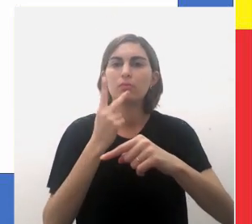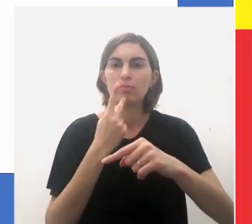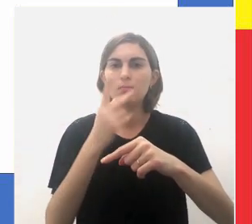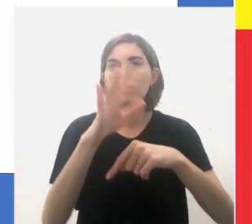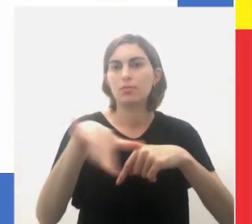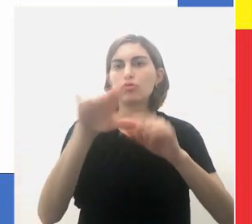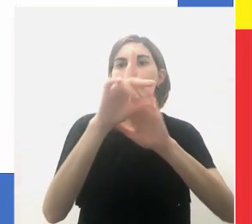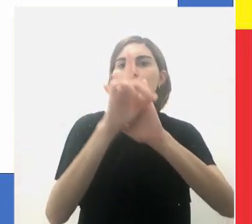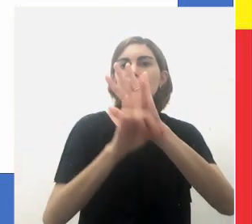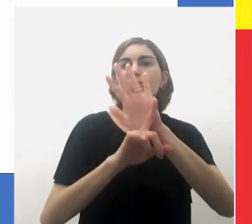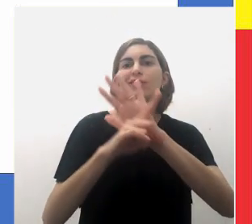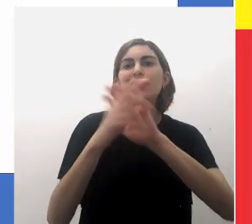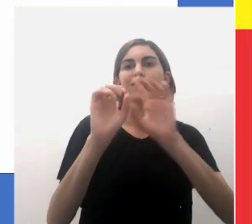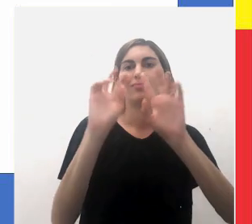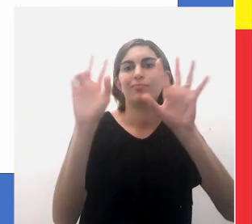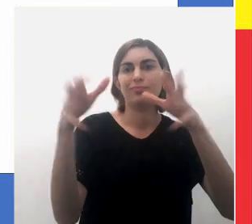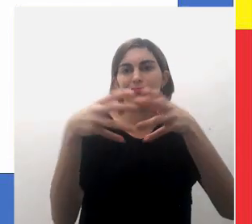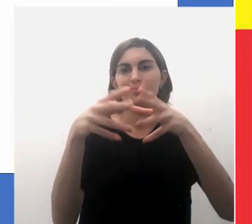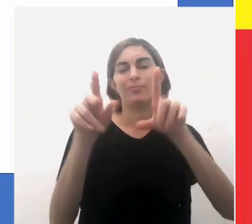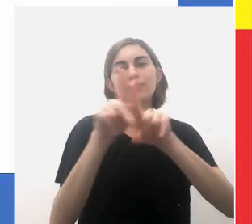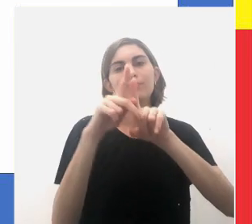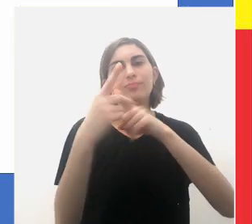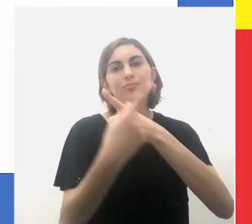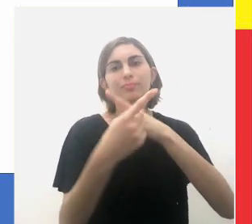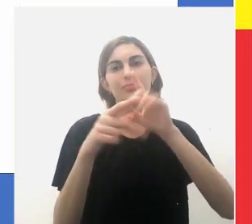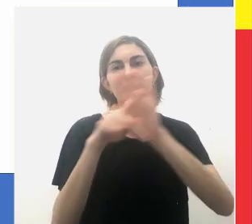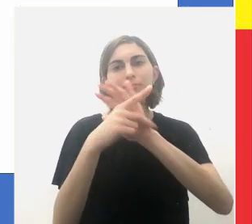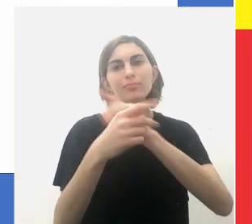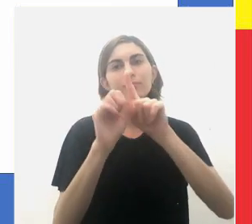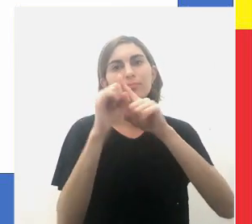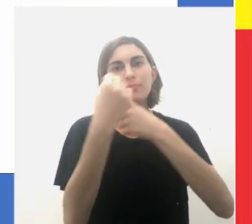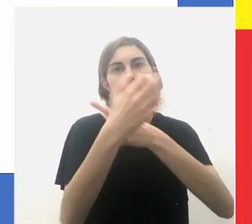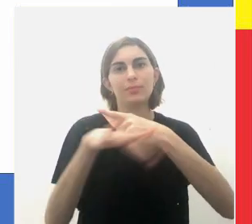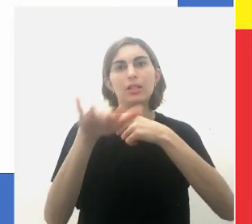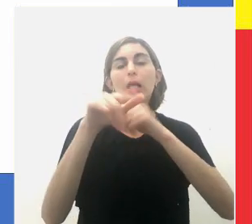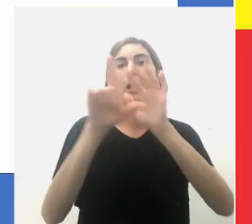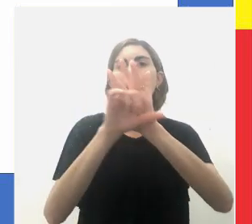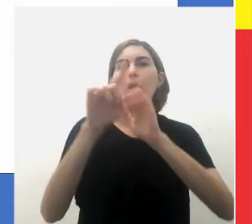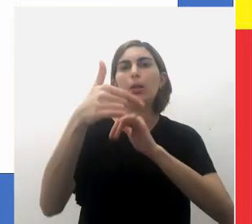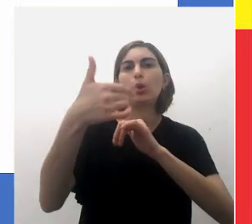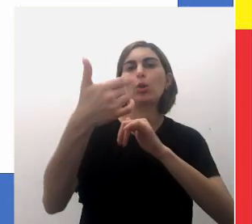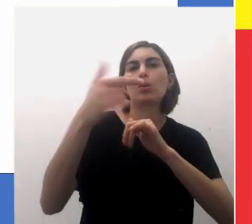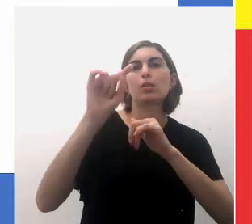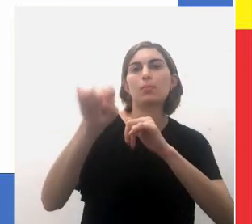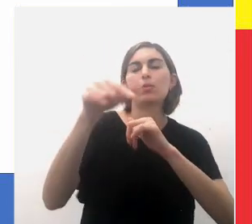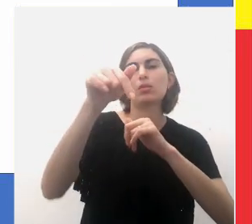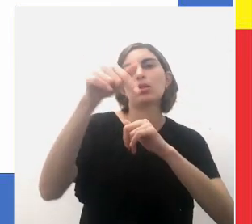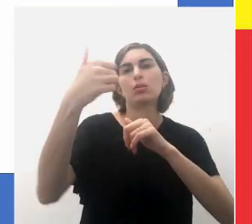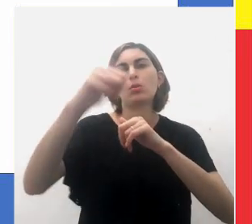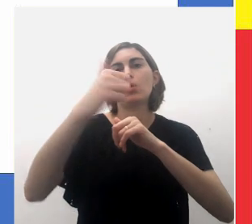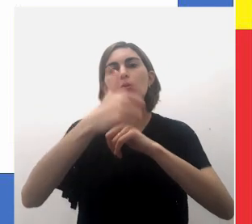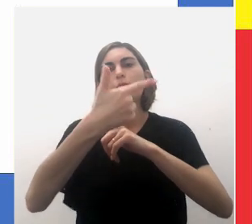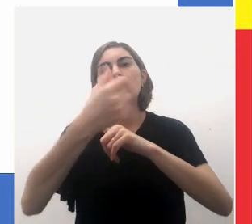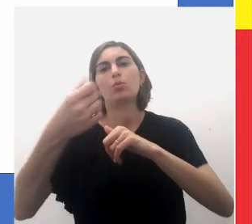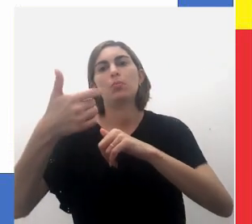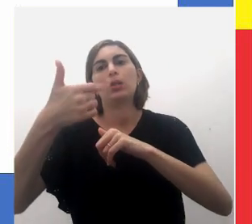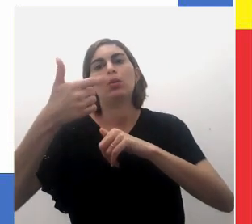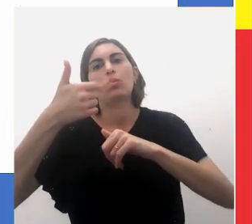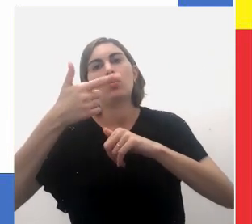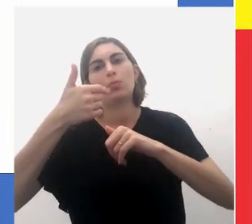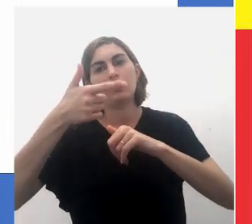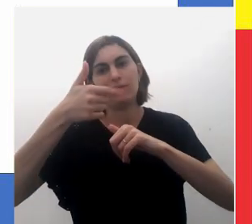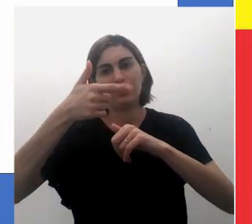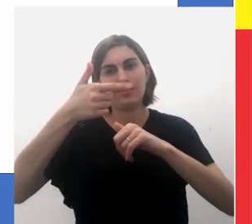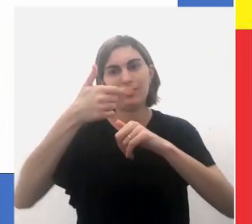reconhecimento desse direito de parte da sociedade. Vê a lei número 12.711 de